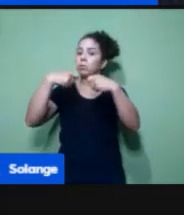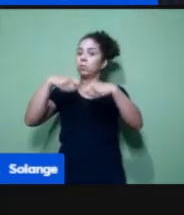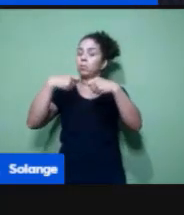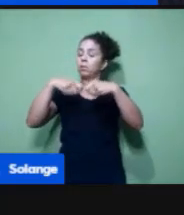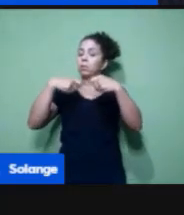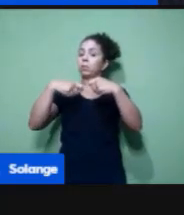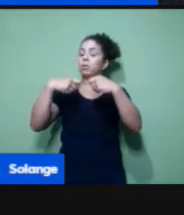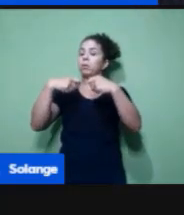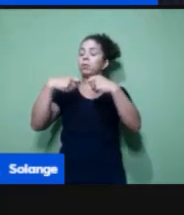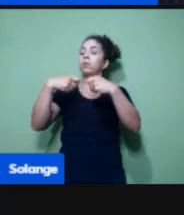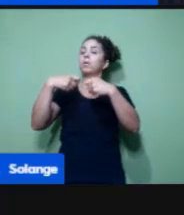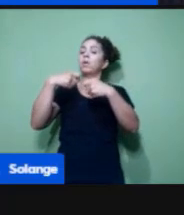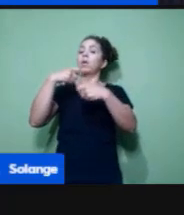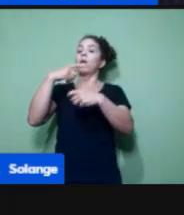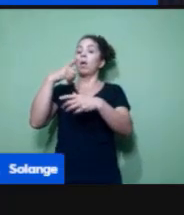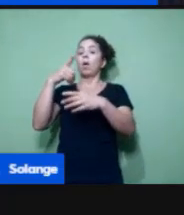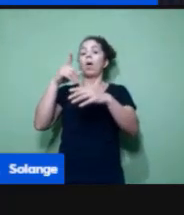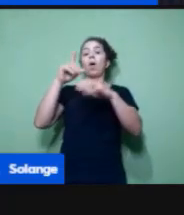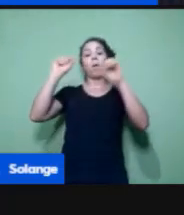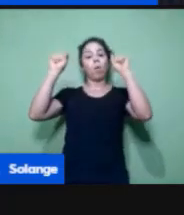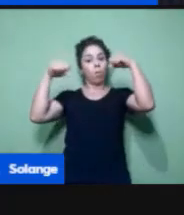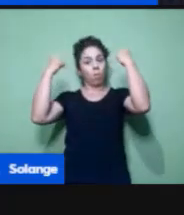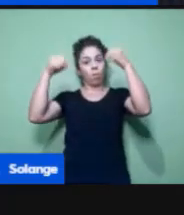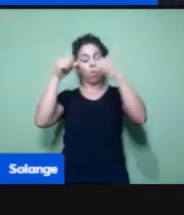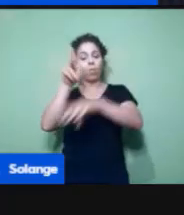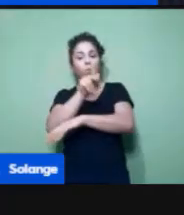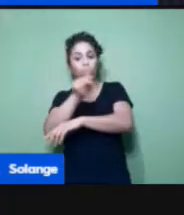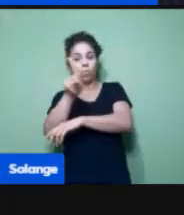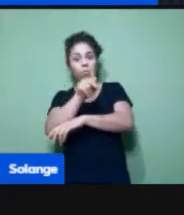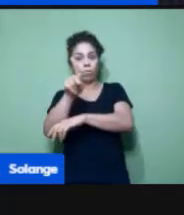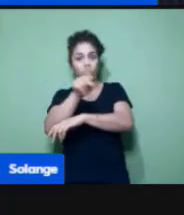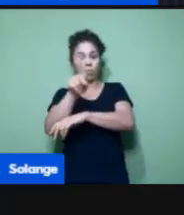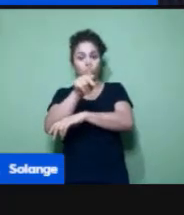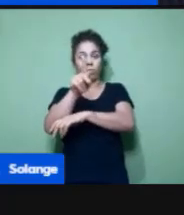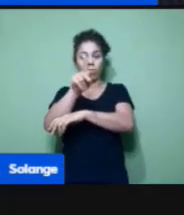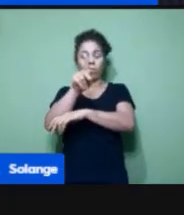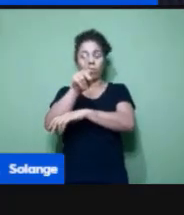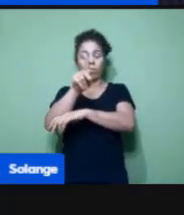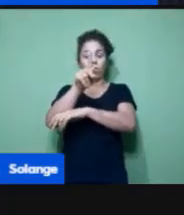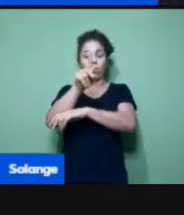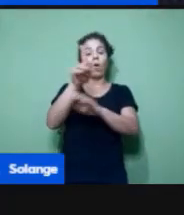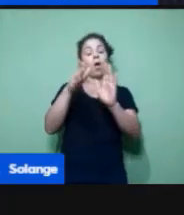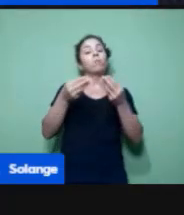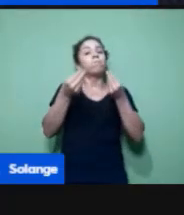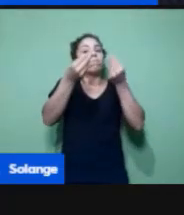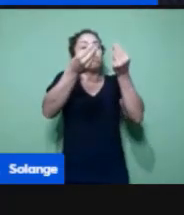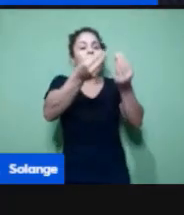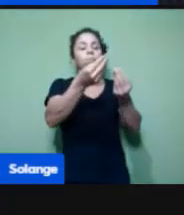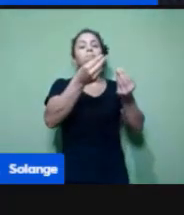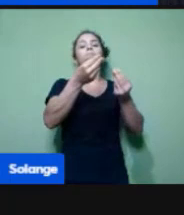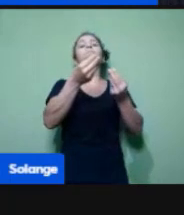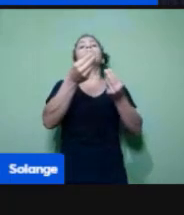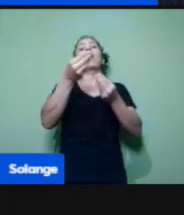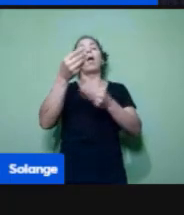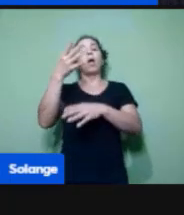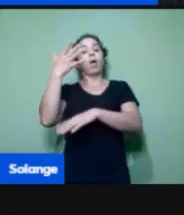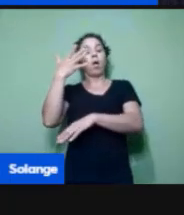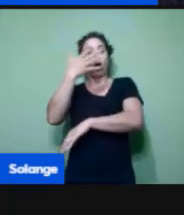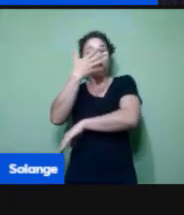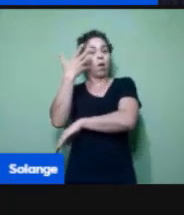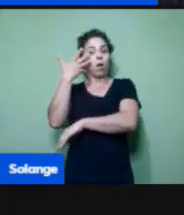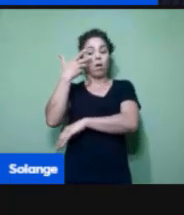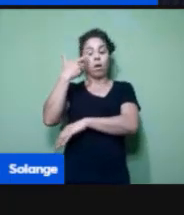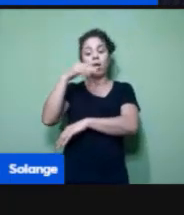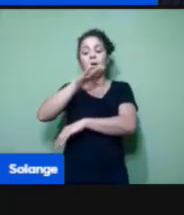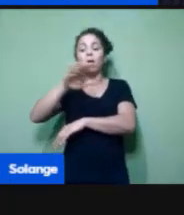muito tempo paradas, às vezes, elas voltam a fazer uma atividade física, elas podem ter algum problema de saúde,